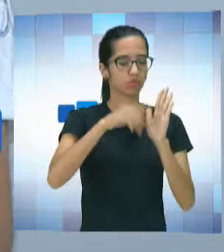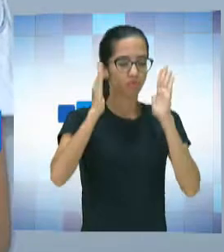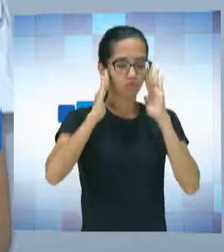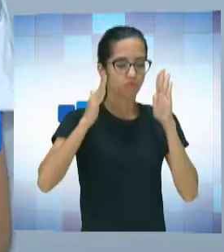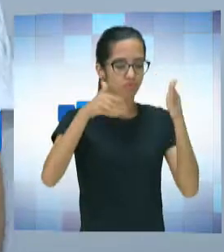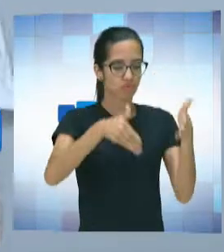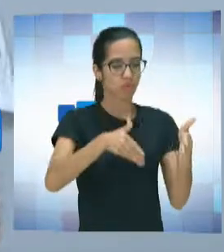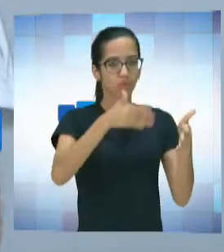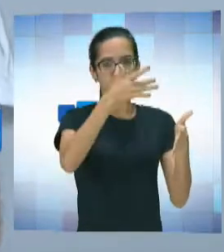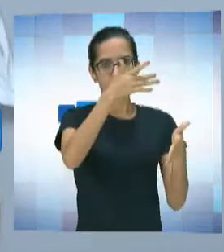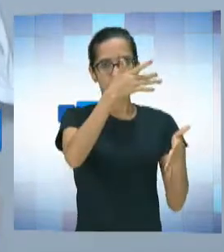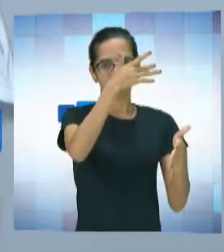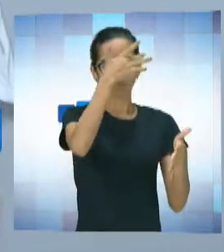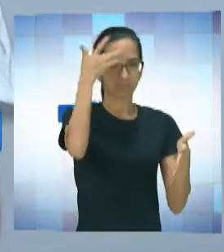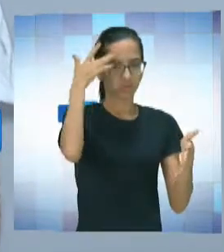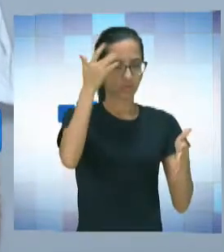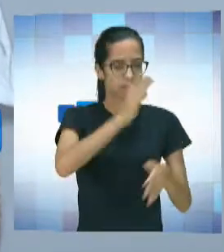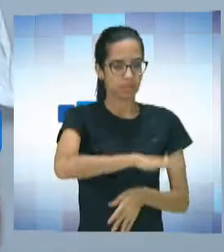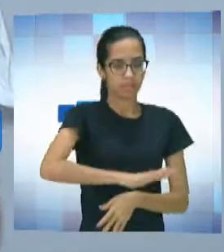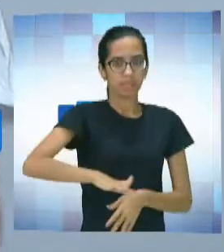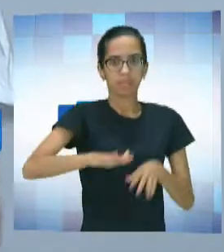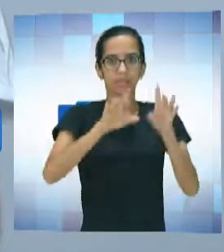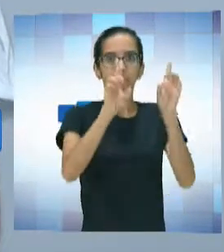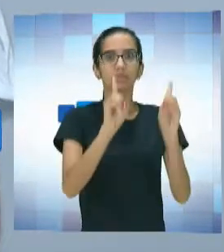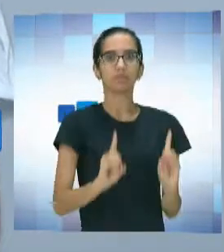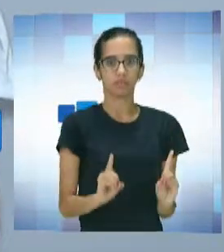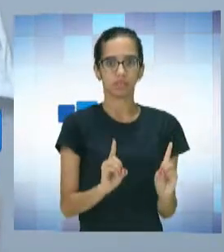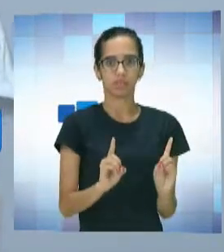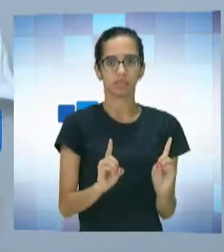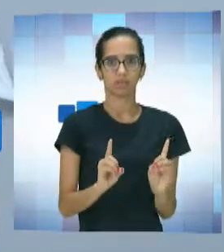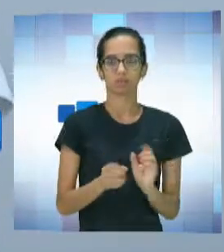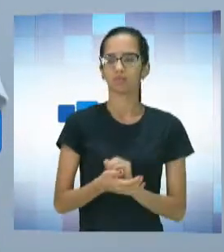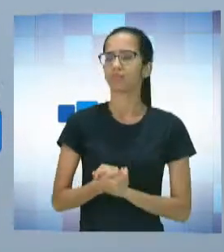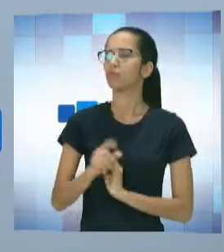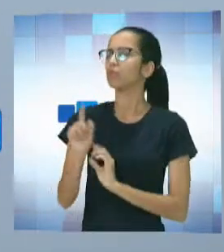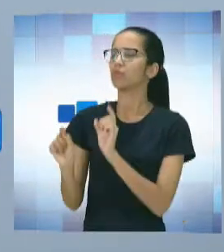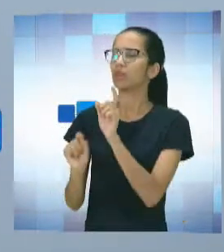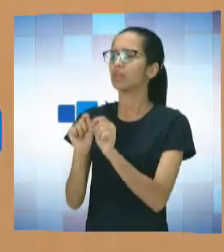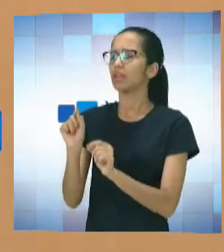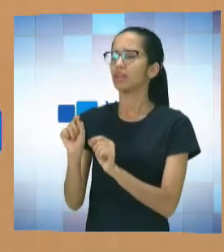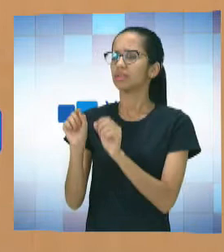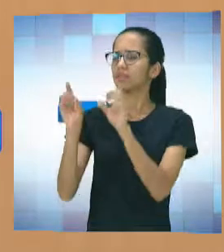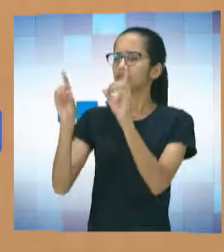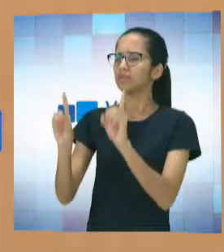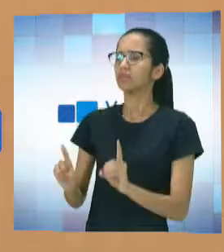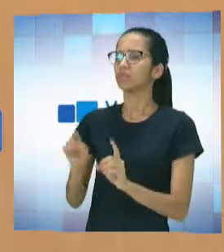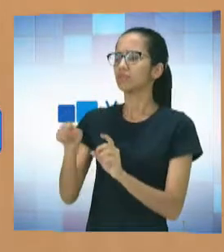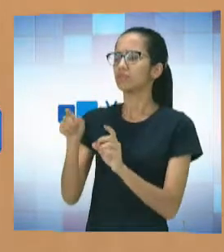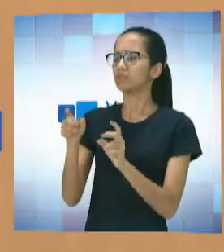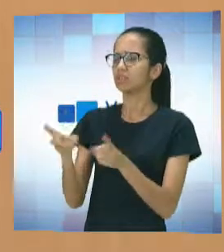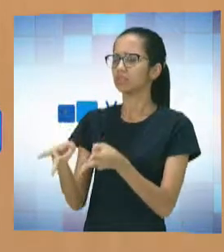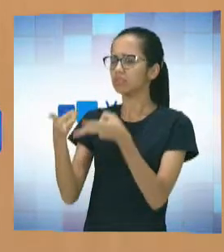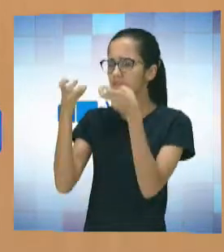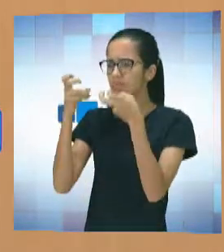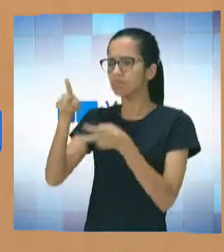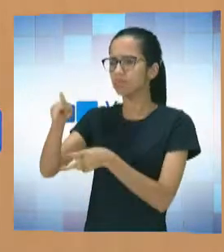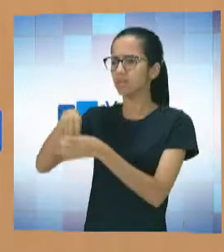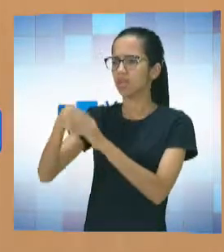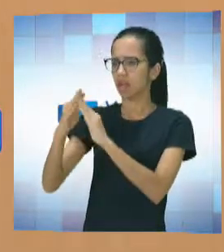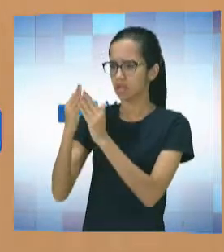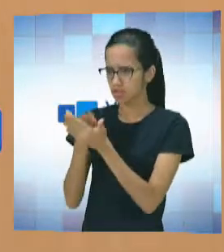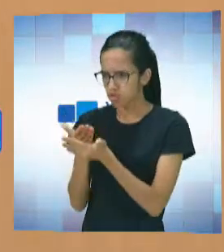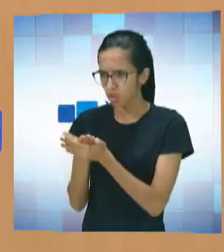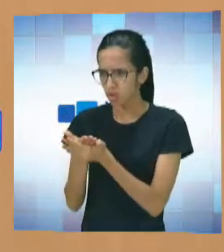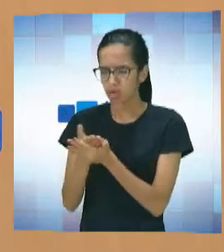com alguma deficiência. A gente produziu... Qual a deficiência que o senhor constatava de cara? A